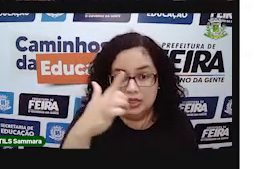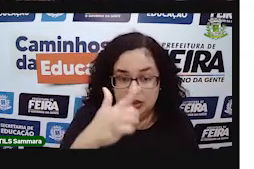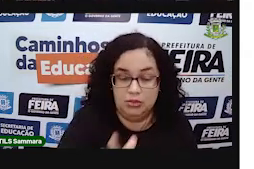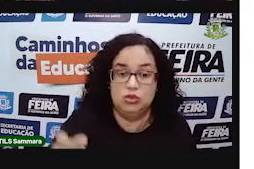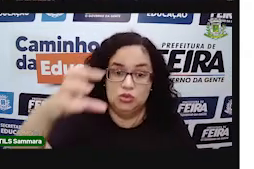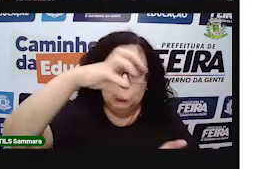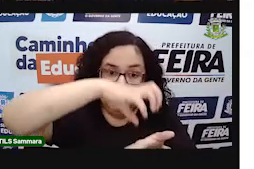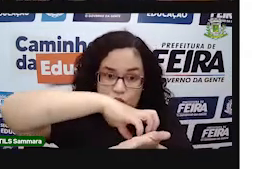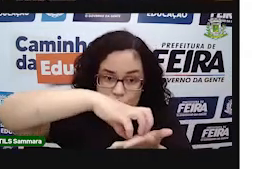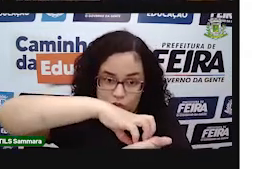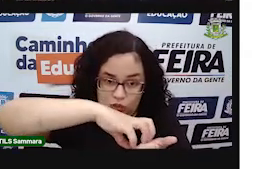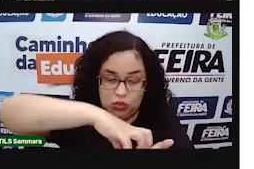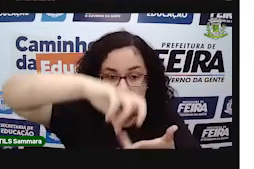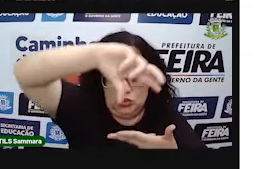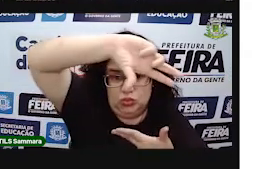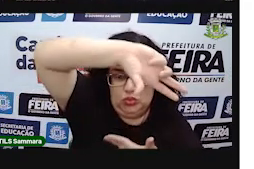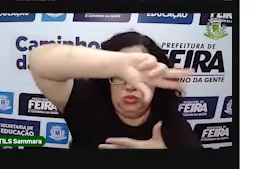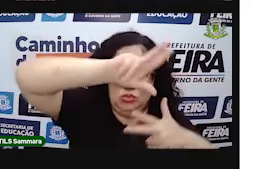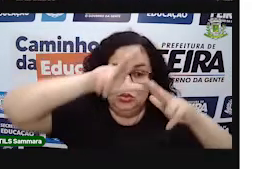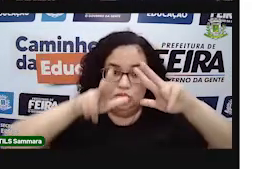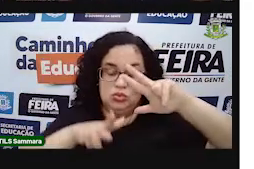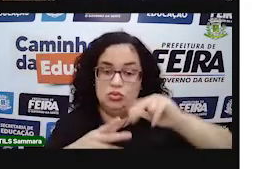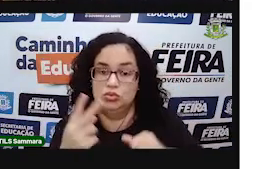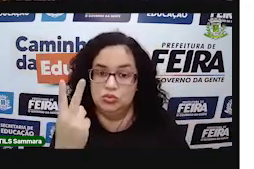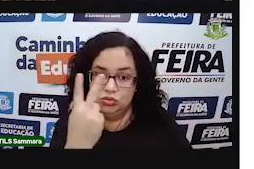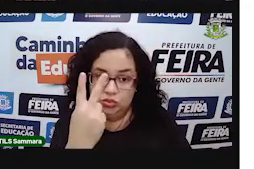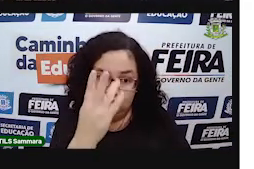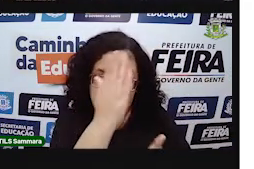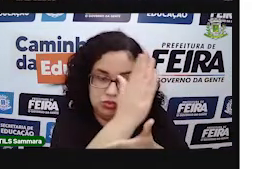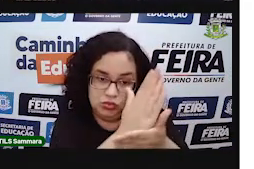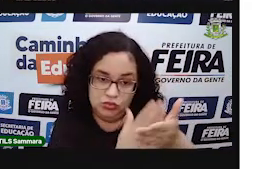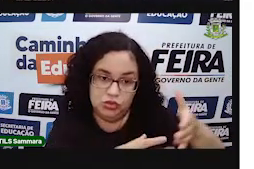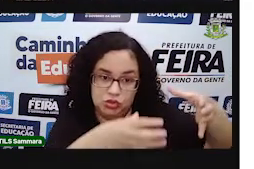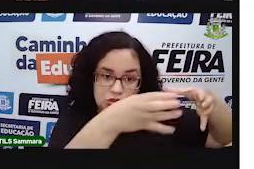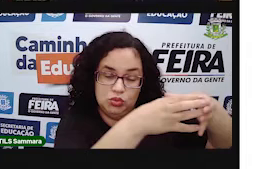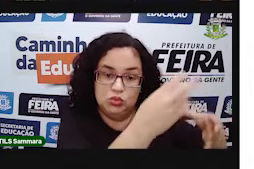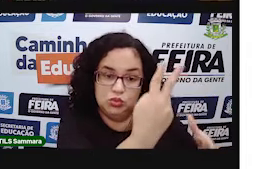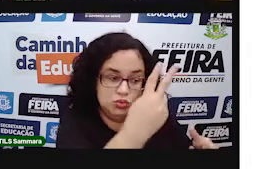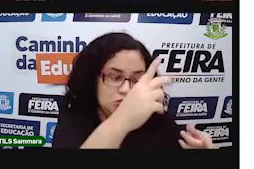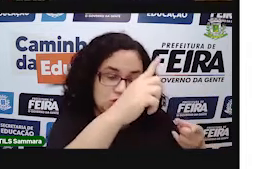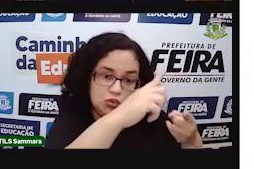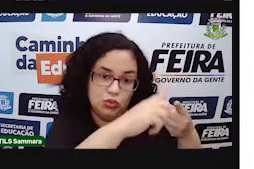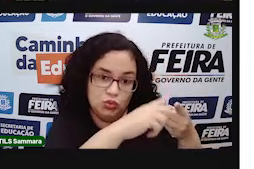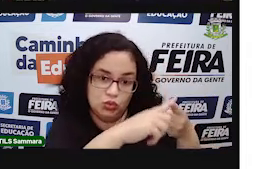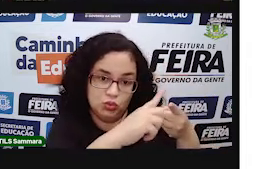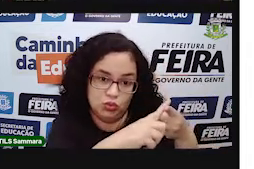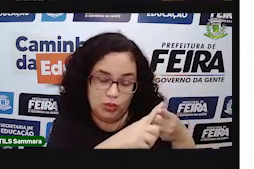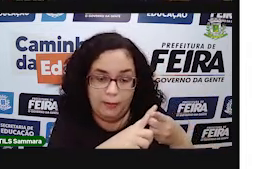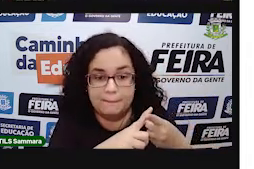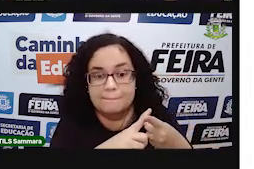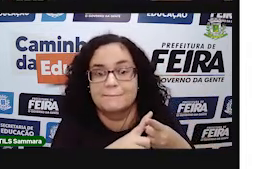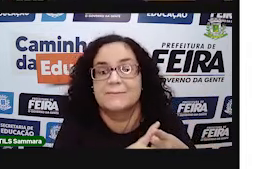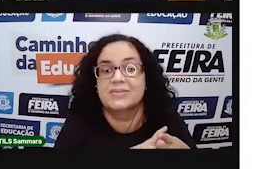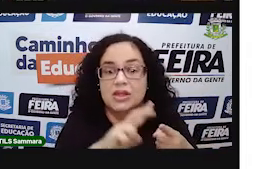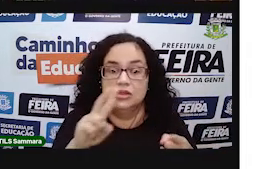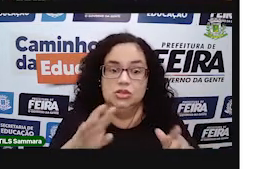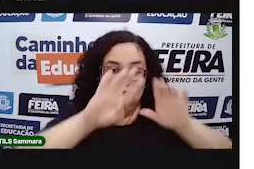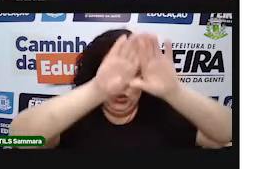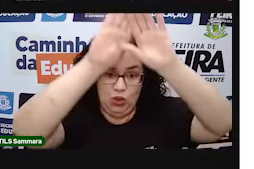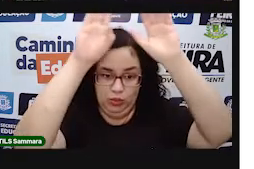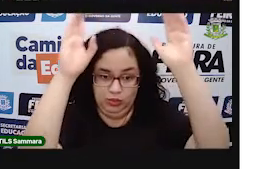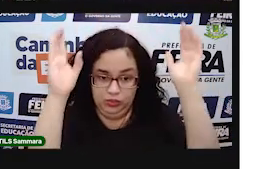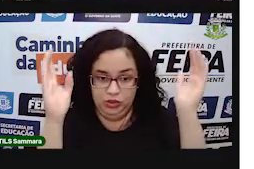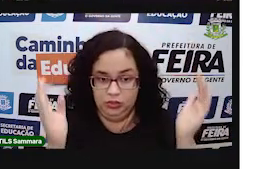Sólidos geométricos se dividem em dois grupos. Tá? O grupo dos sólidos geométricos chamados de